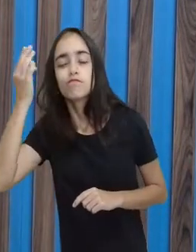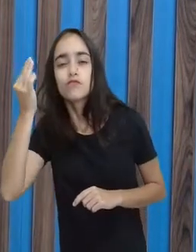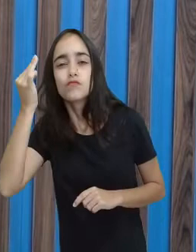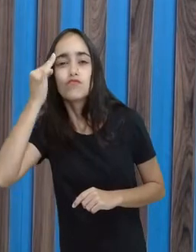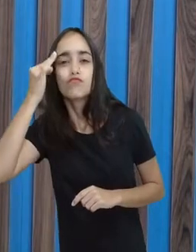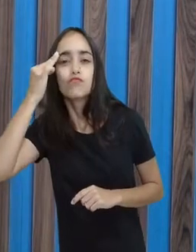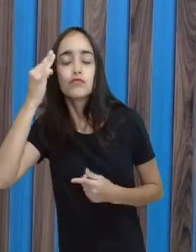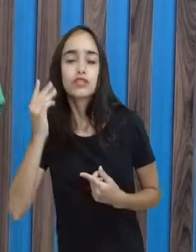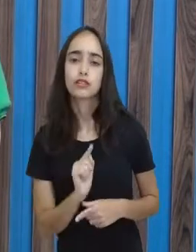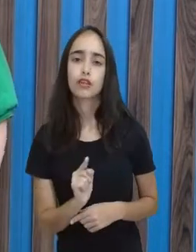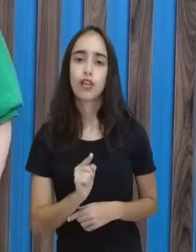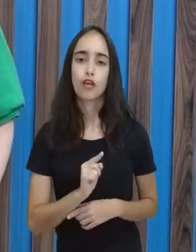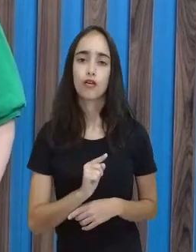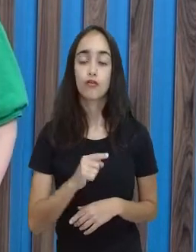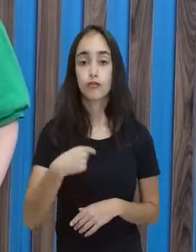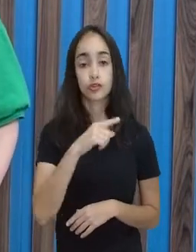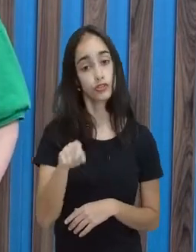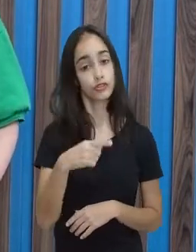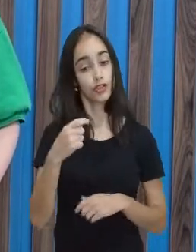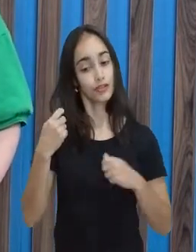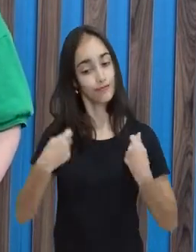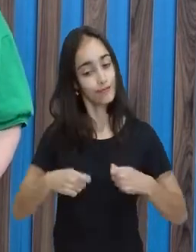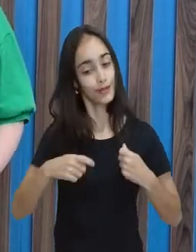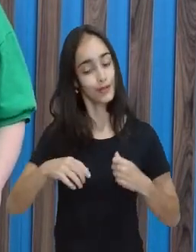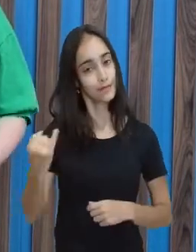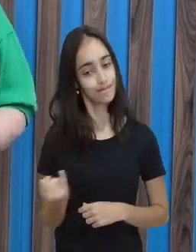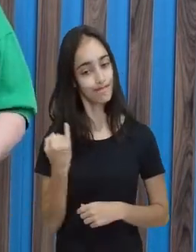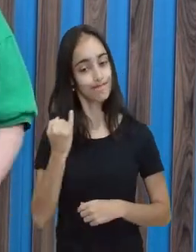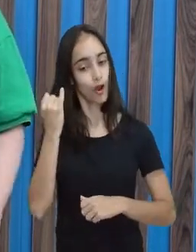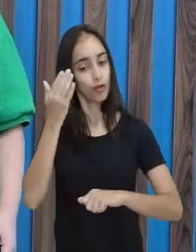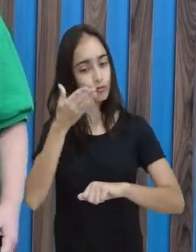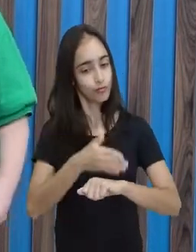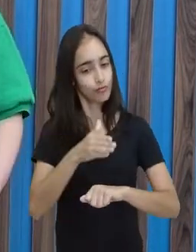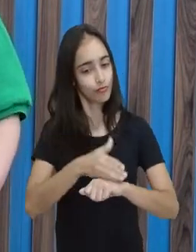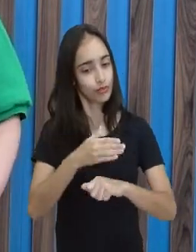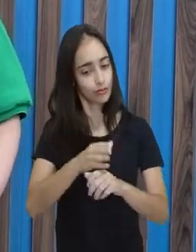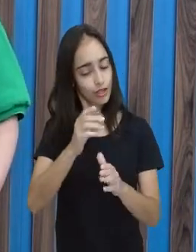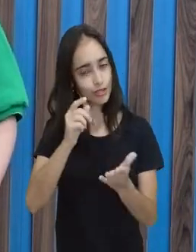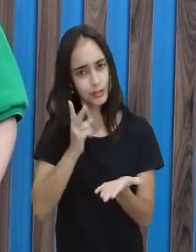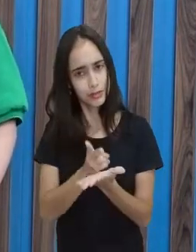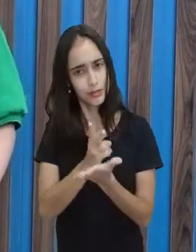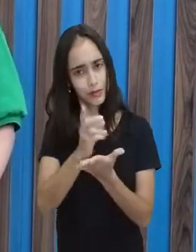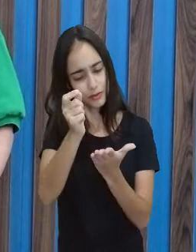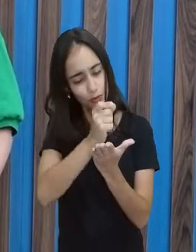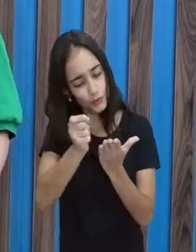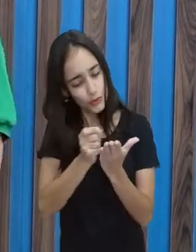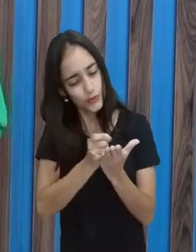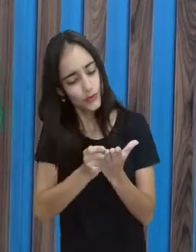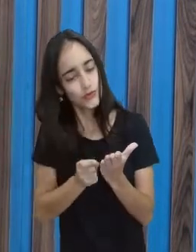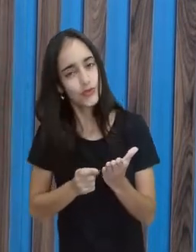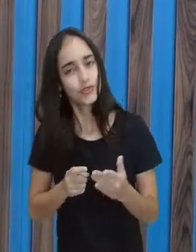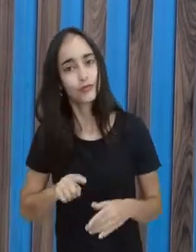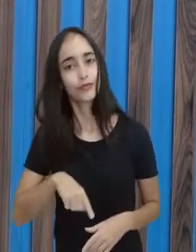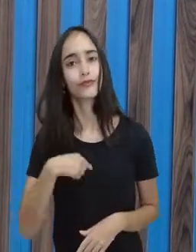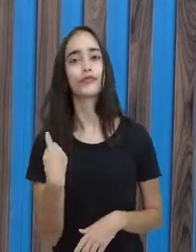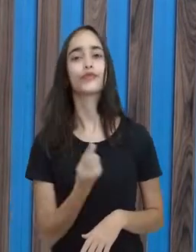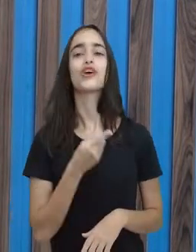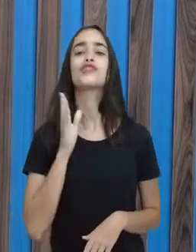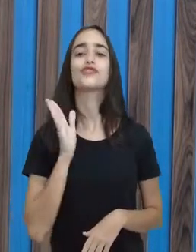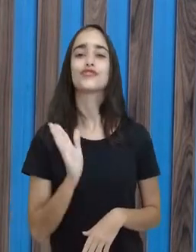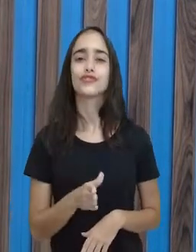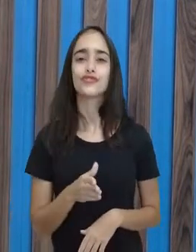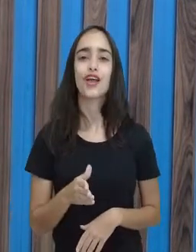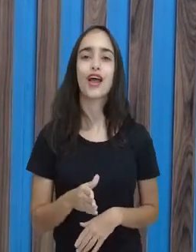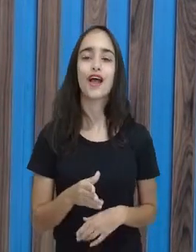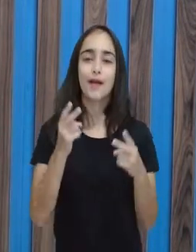tira, tá? Então, é importante estar se anotando. A gente já viu essa questão, que se eu estiver